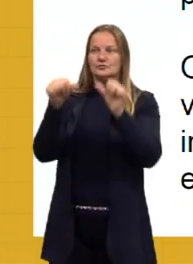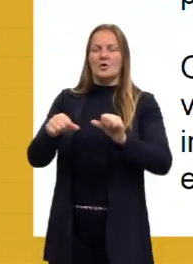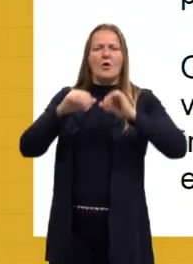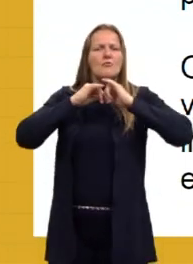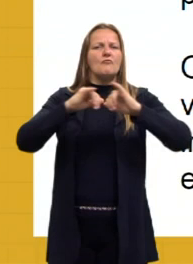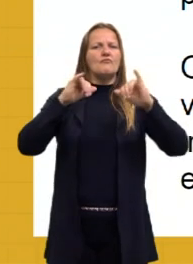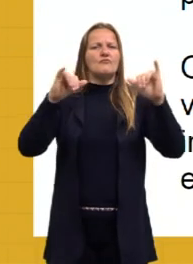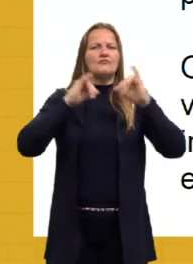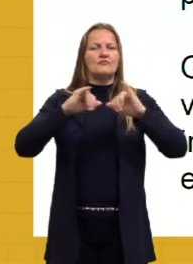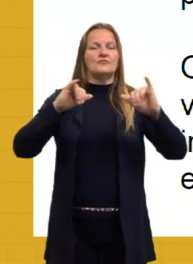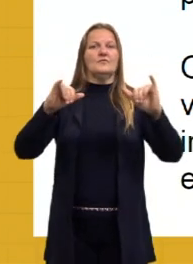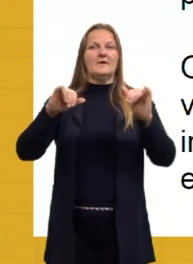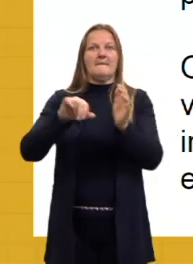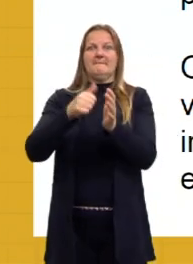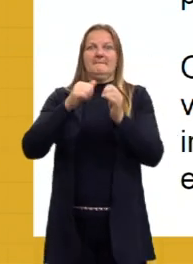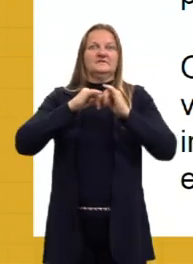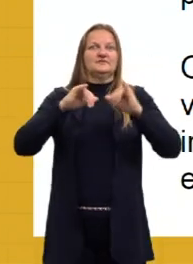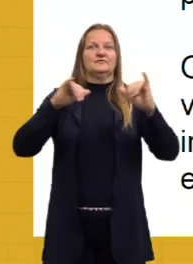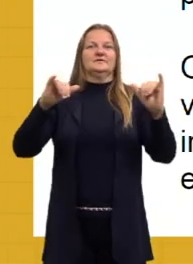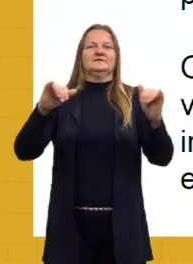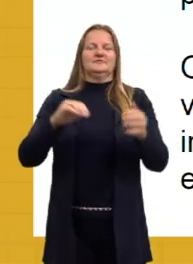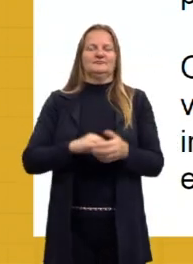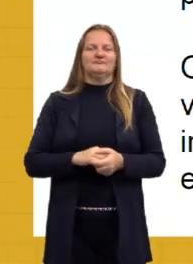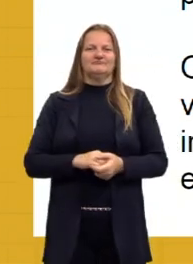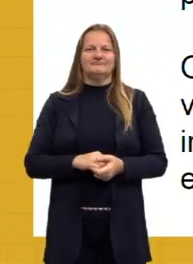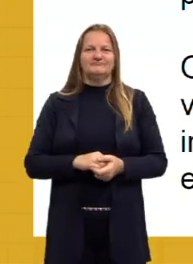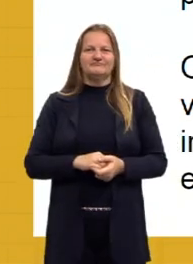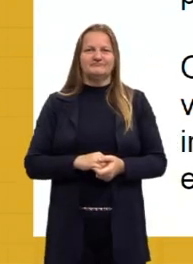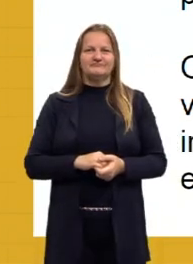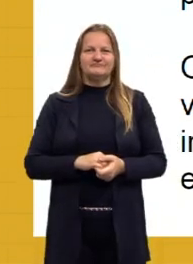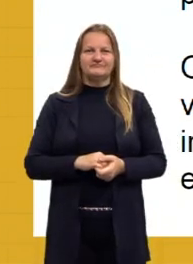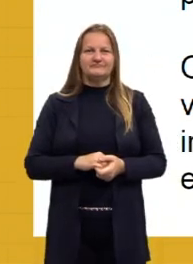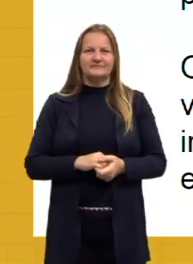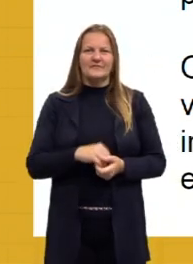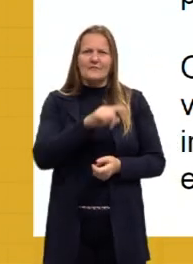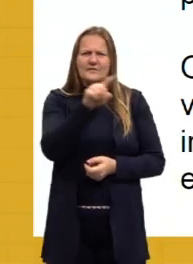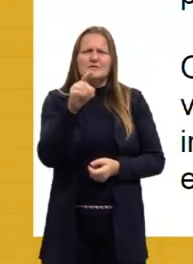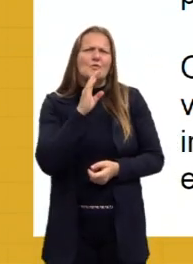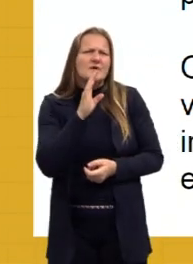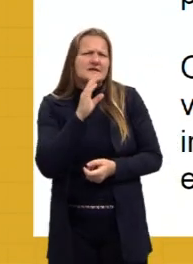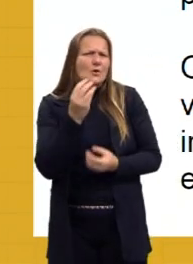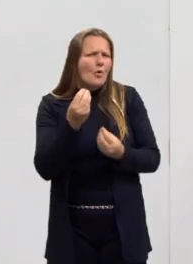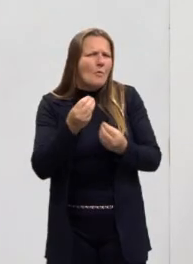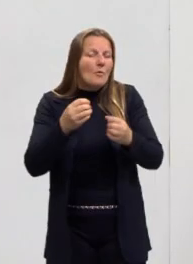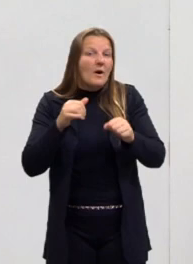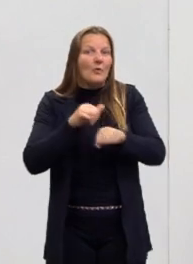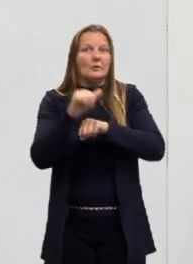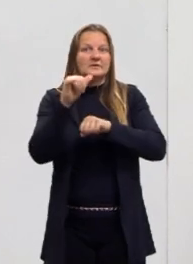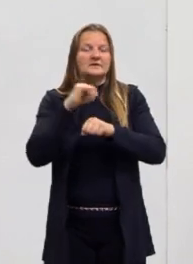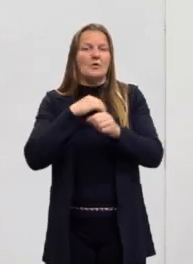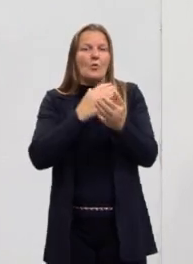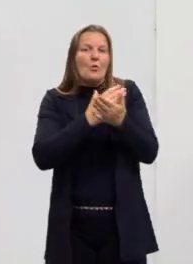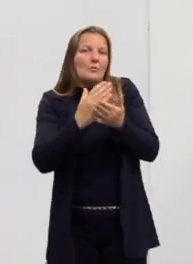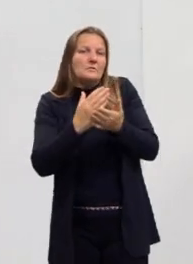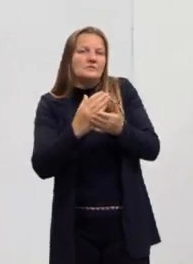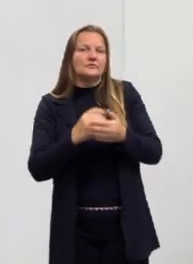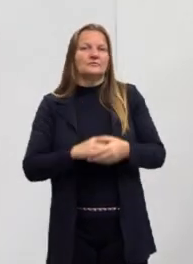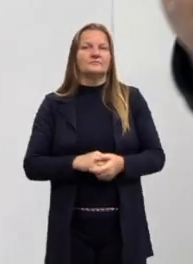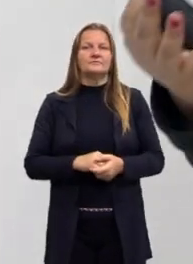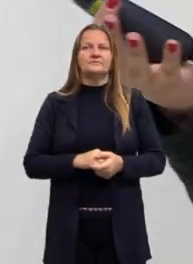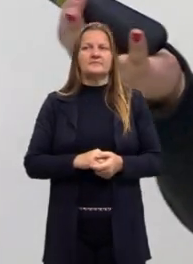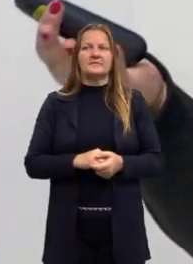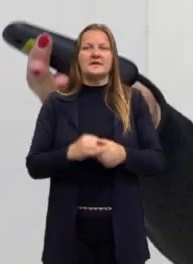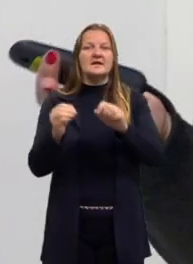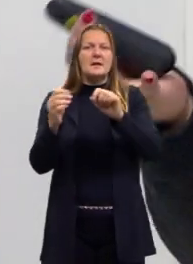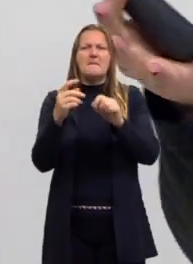do catálogo, da primeira catálogo da Semana de Arte Moderna, para vocês saberem como que essa semana se iniciou, que, na verdade, não foi